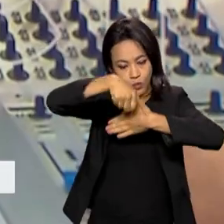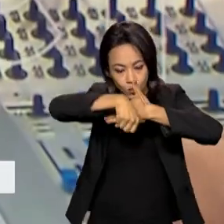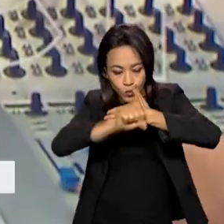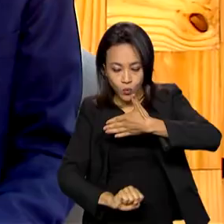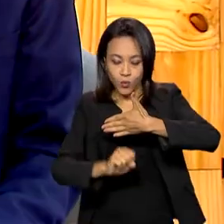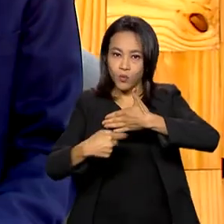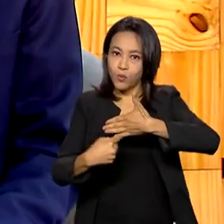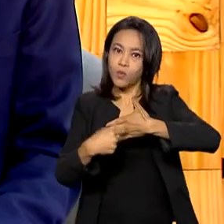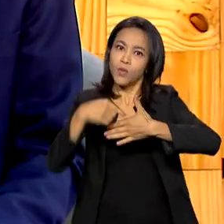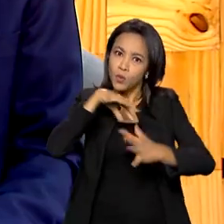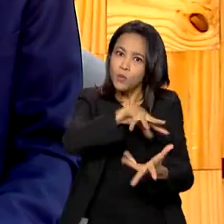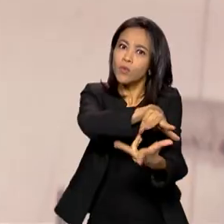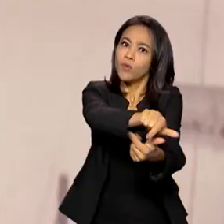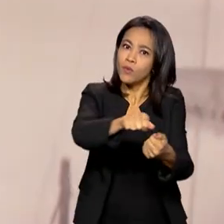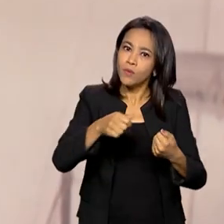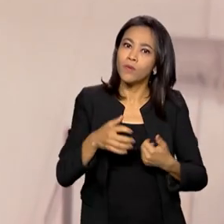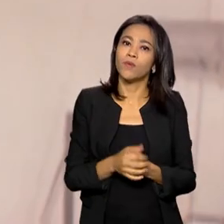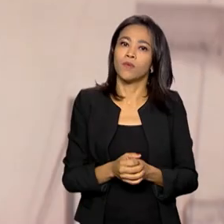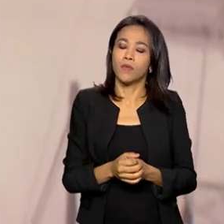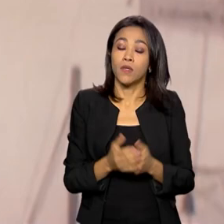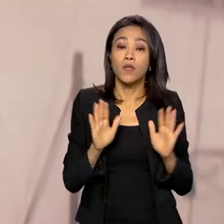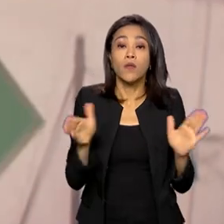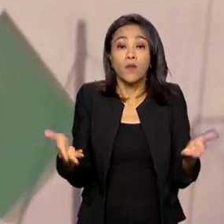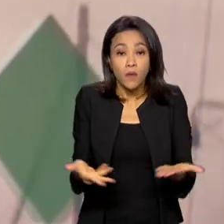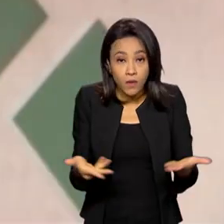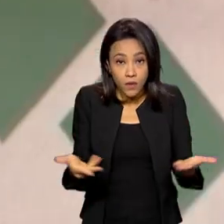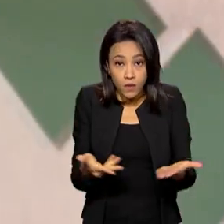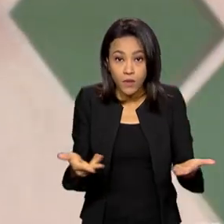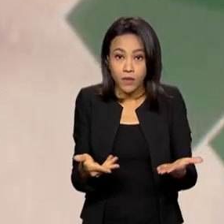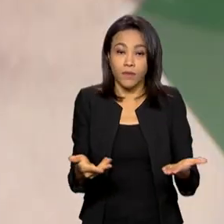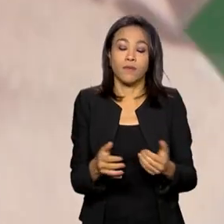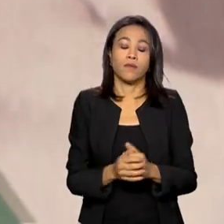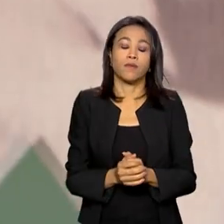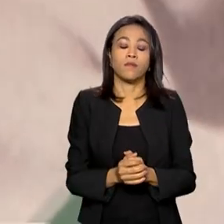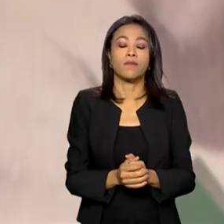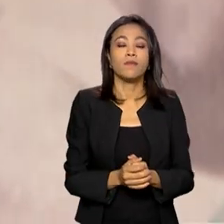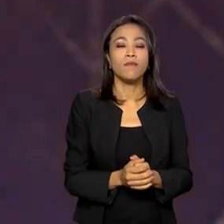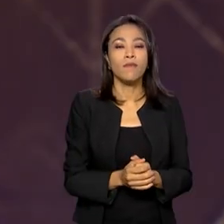longevos do mundo. E hoje, no modelo que